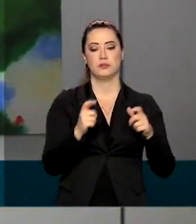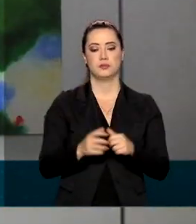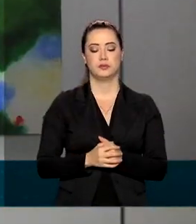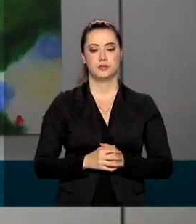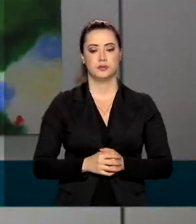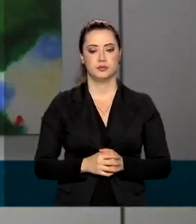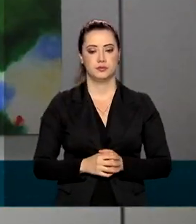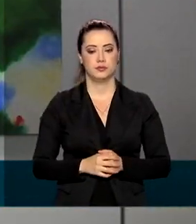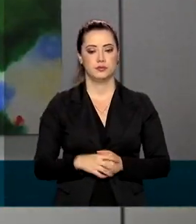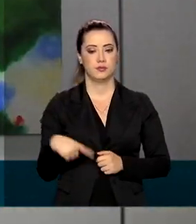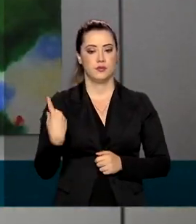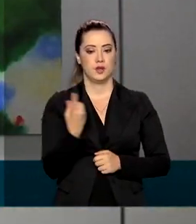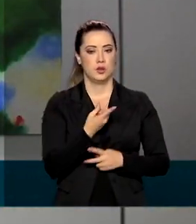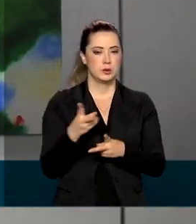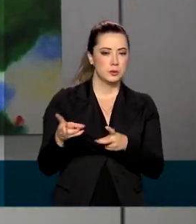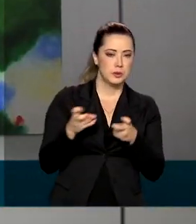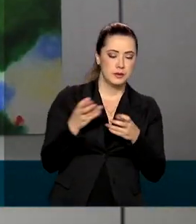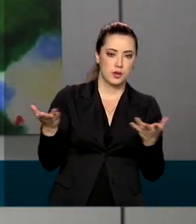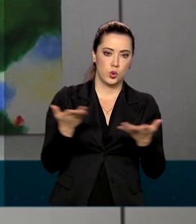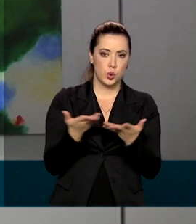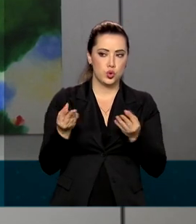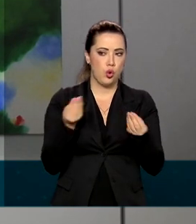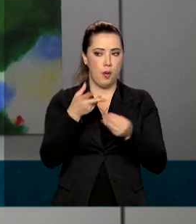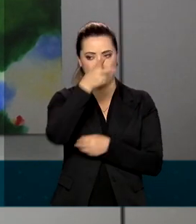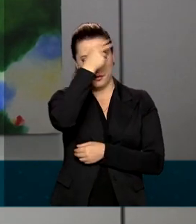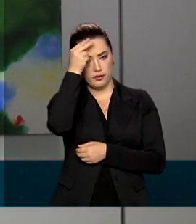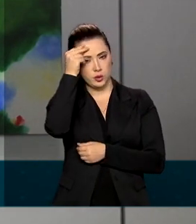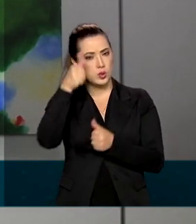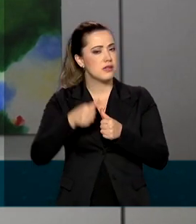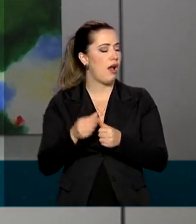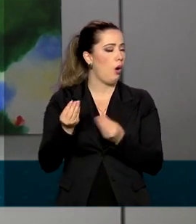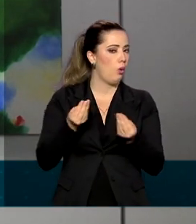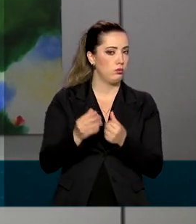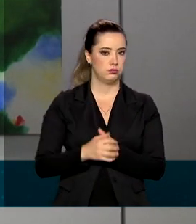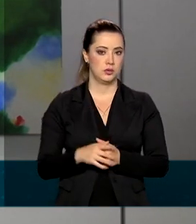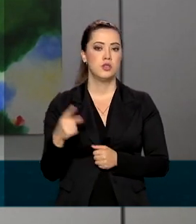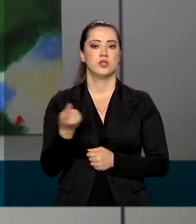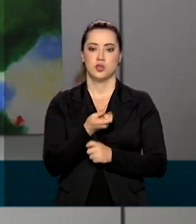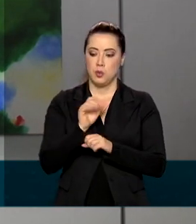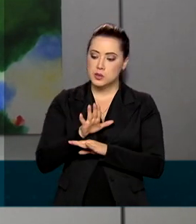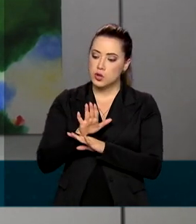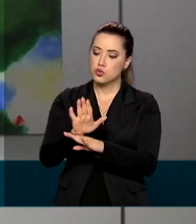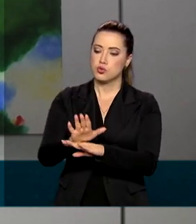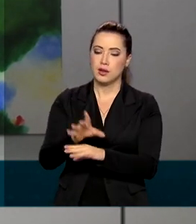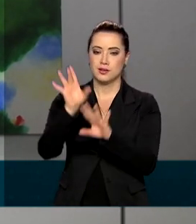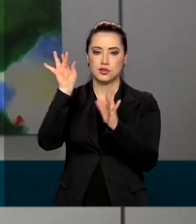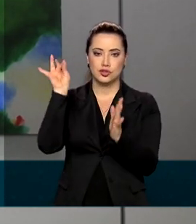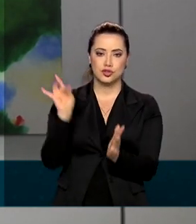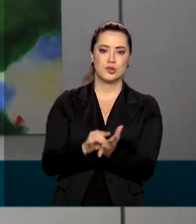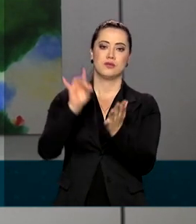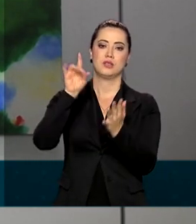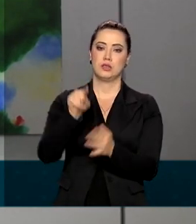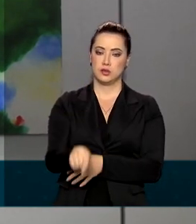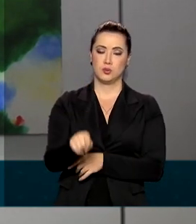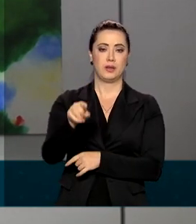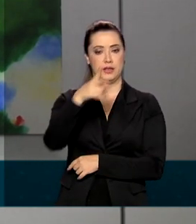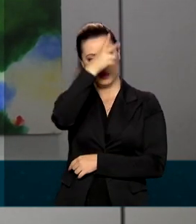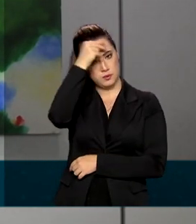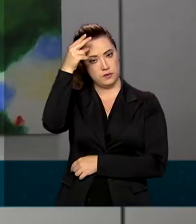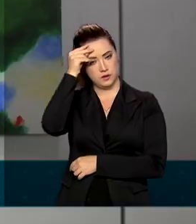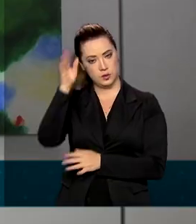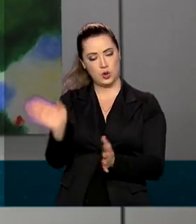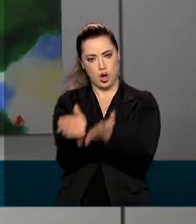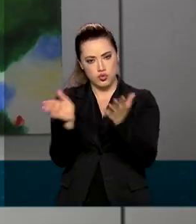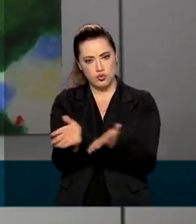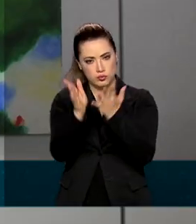A partir do diagnóstico da situação atual das 16 prefeituras, a gente possa efetivamente intervir para que elas possam ser protagonistas do